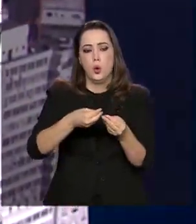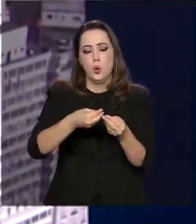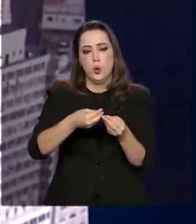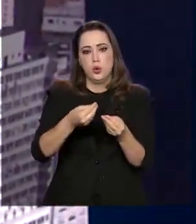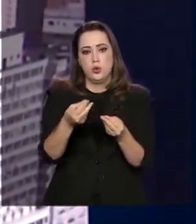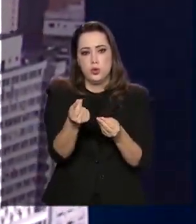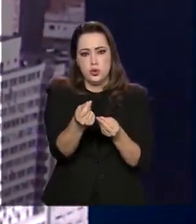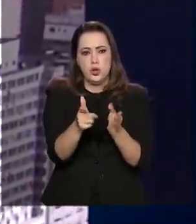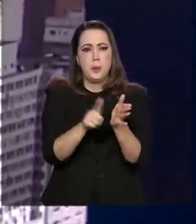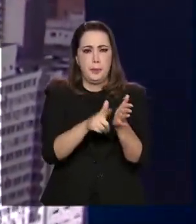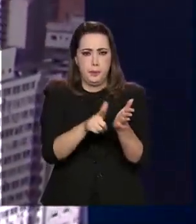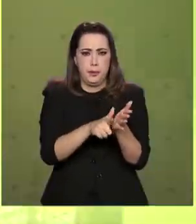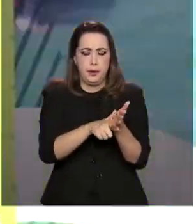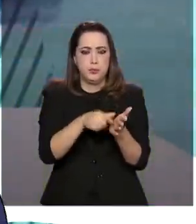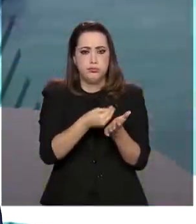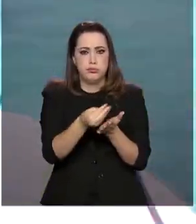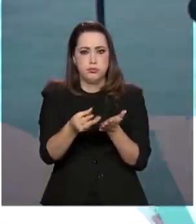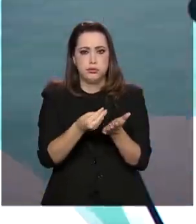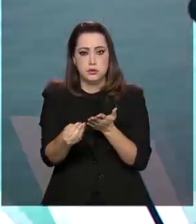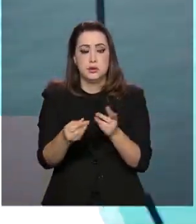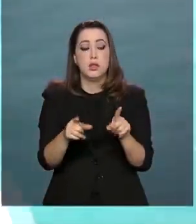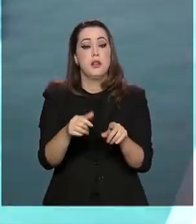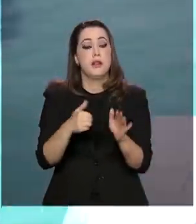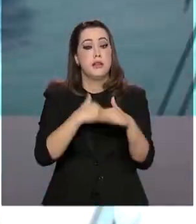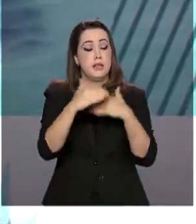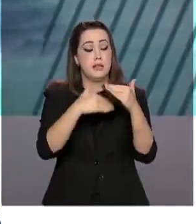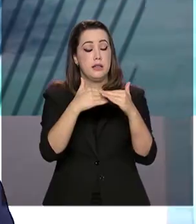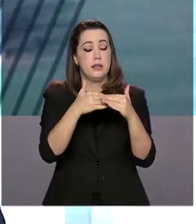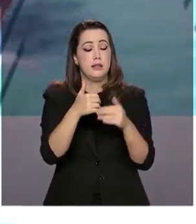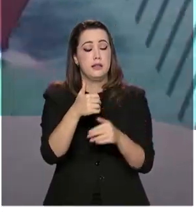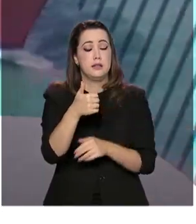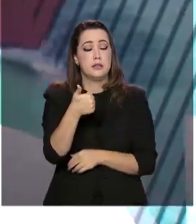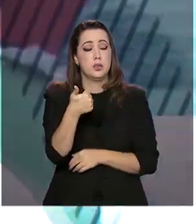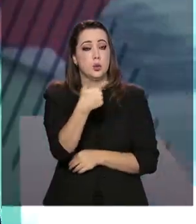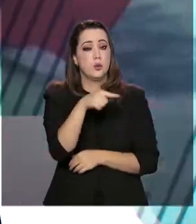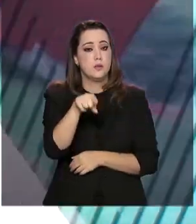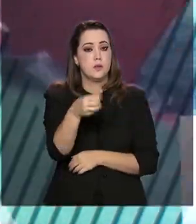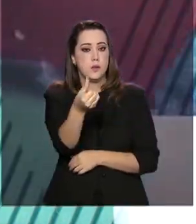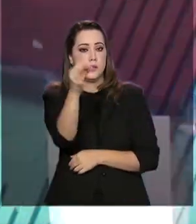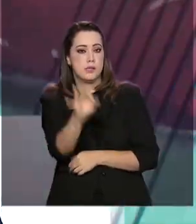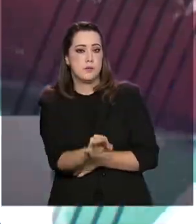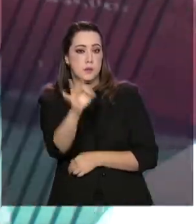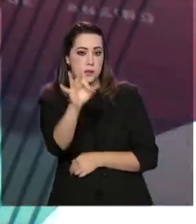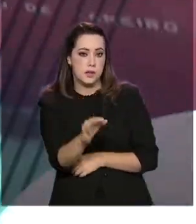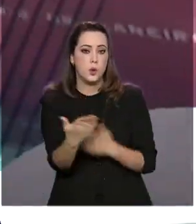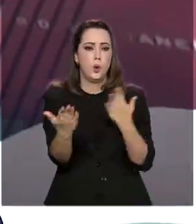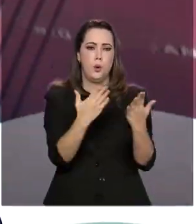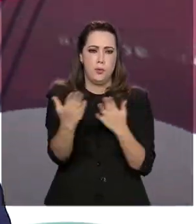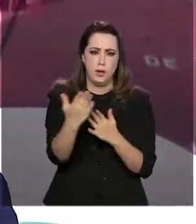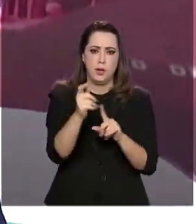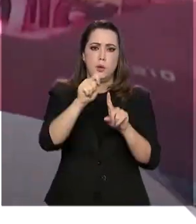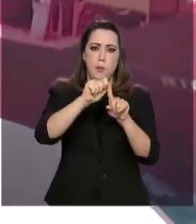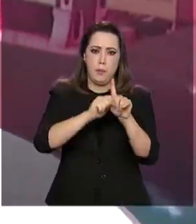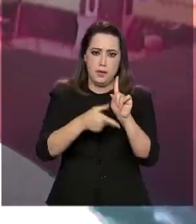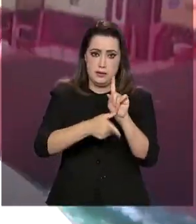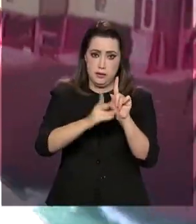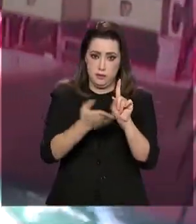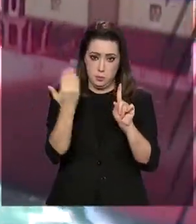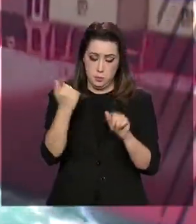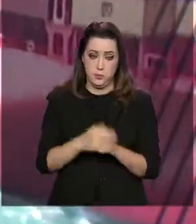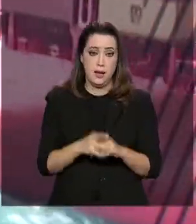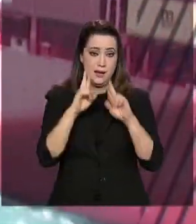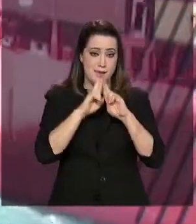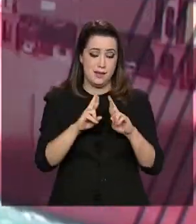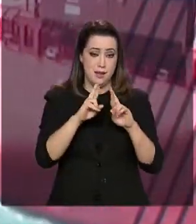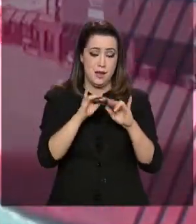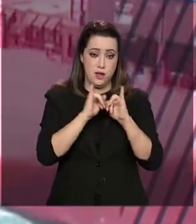cresceram 12,6% em todas as regiões brasileiras, se comparadas com o mesmo mês do ano passado. Os resultados foram